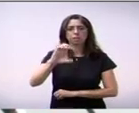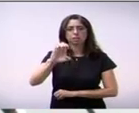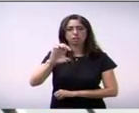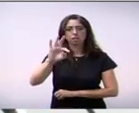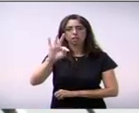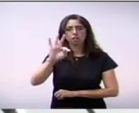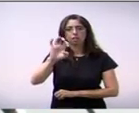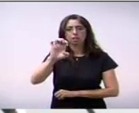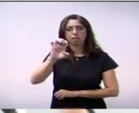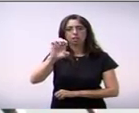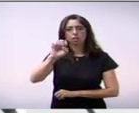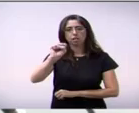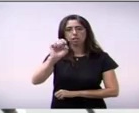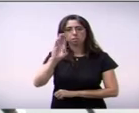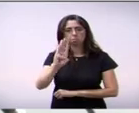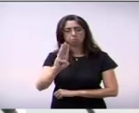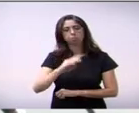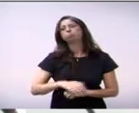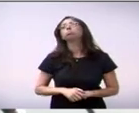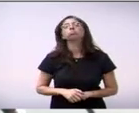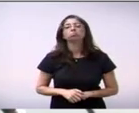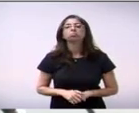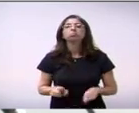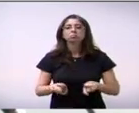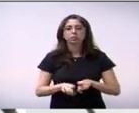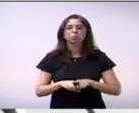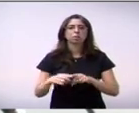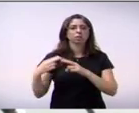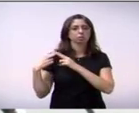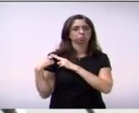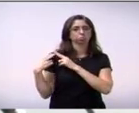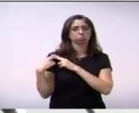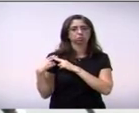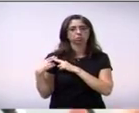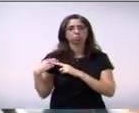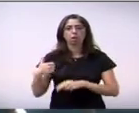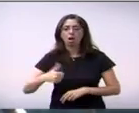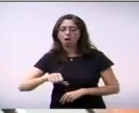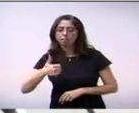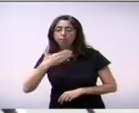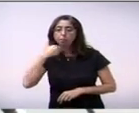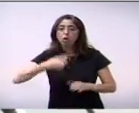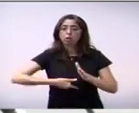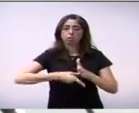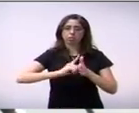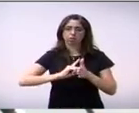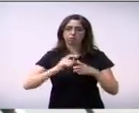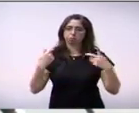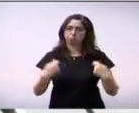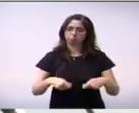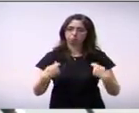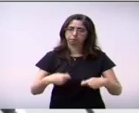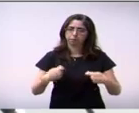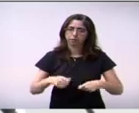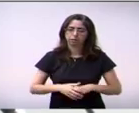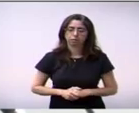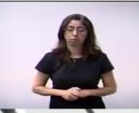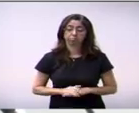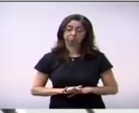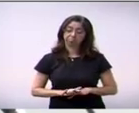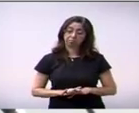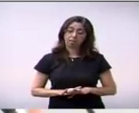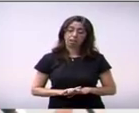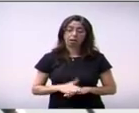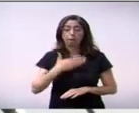viria a calhar para voltar à normalidade. E, em cima do que foi citado, até lembrar de não citar nomes, não vereador?